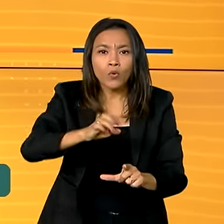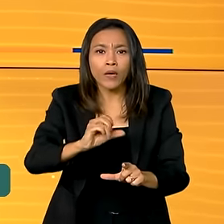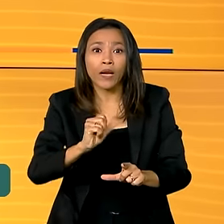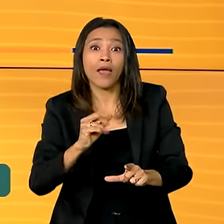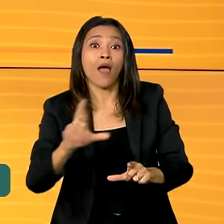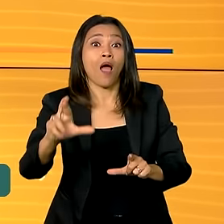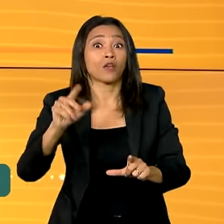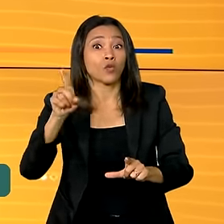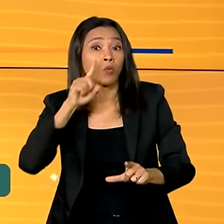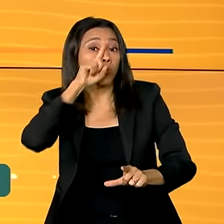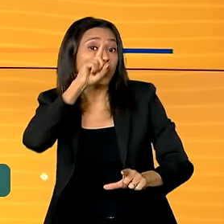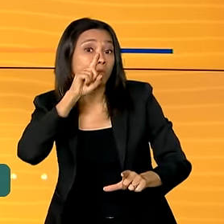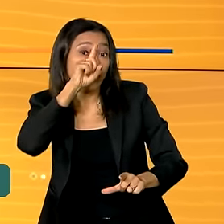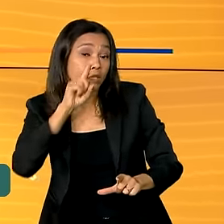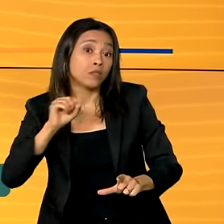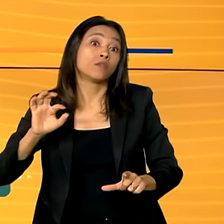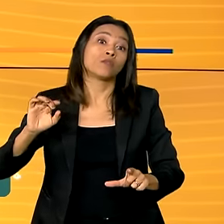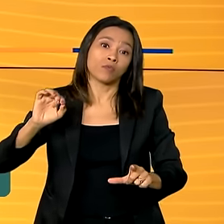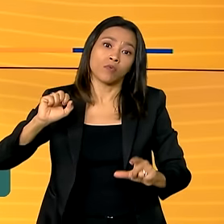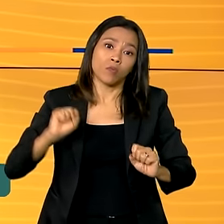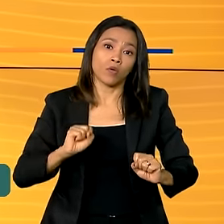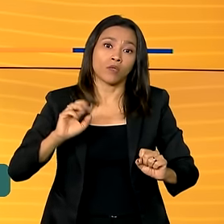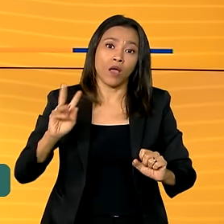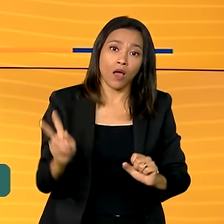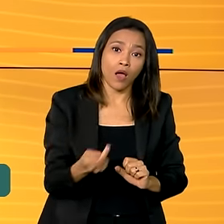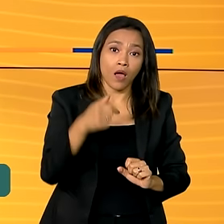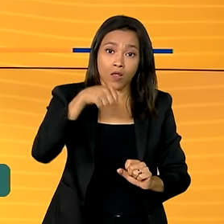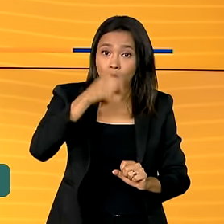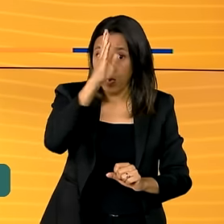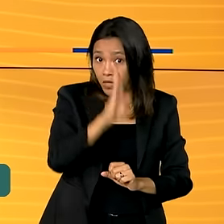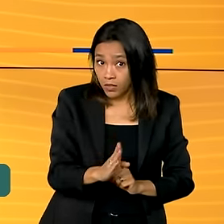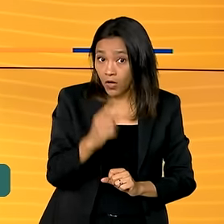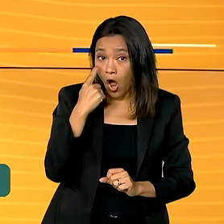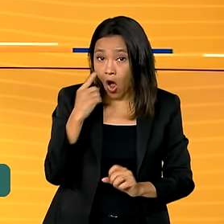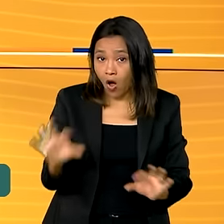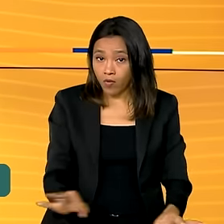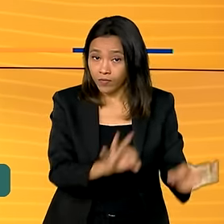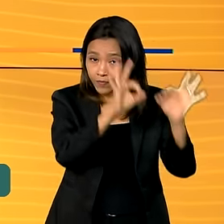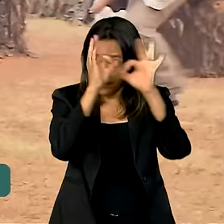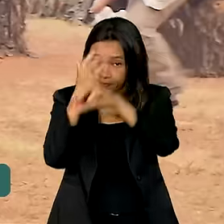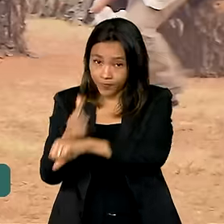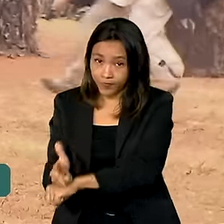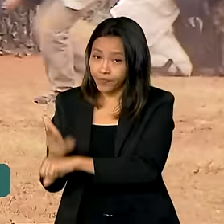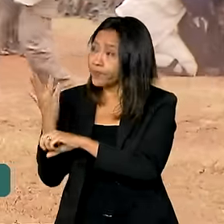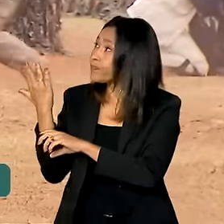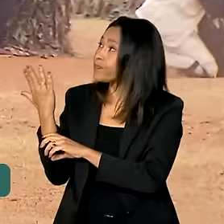de risco nuclear em território brasileiro. Veja na reportagem de Cleide Lopes.